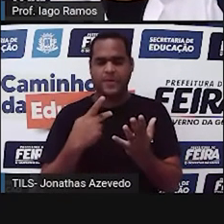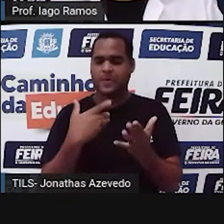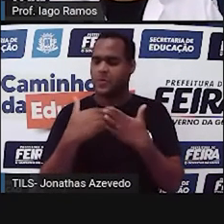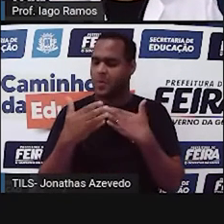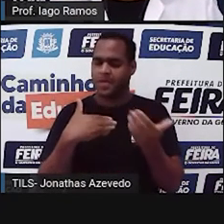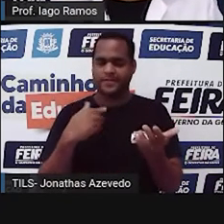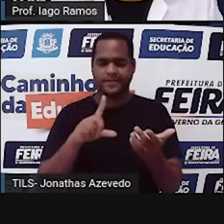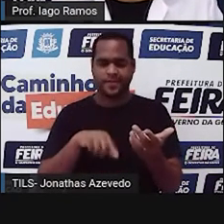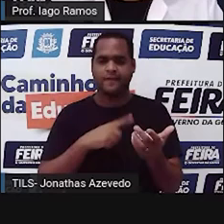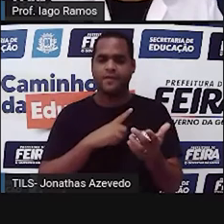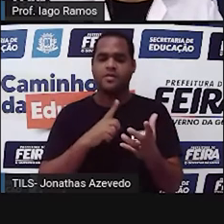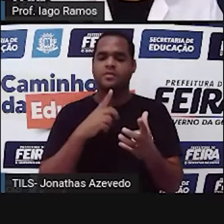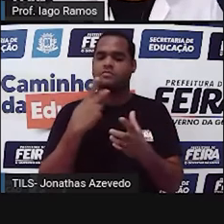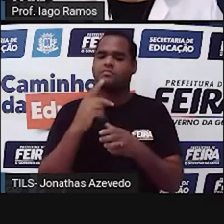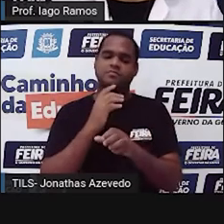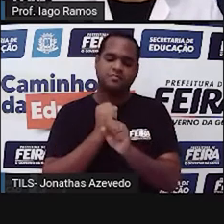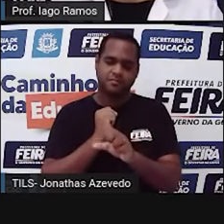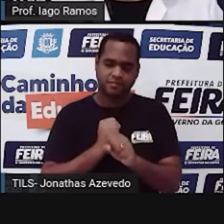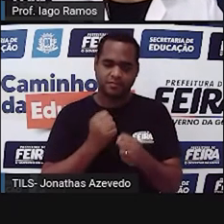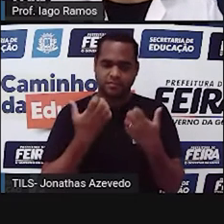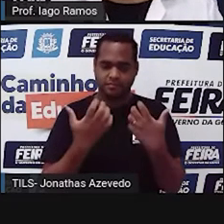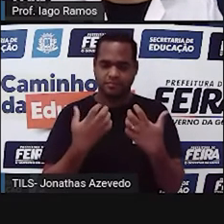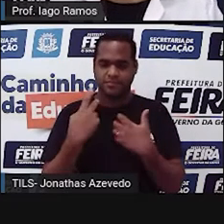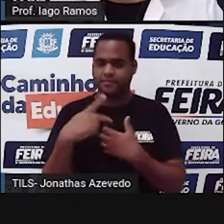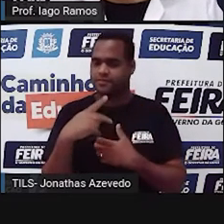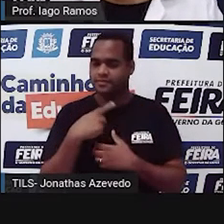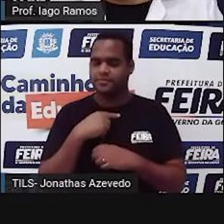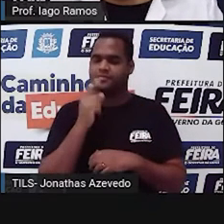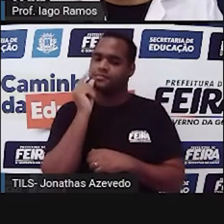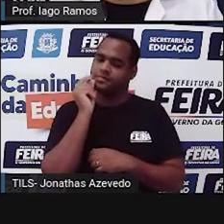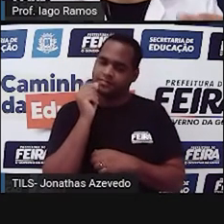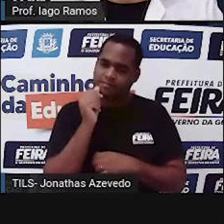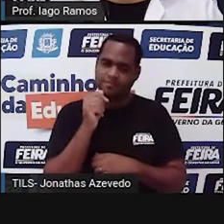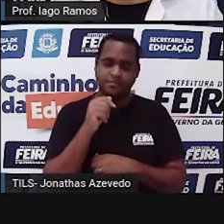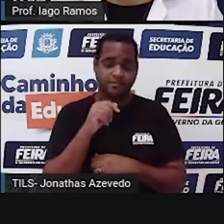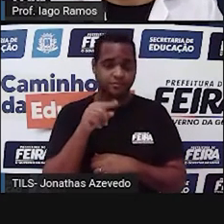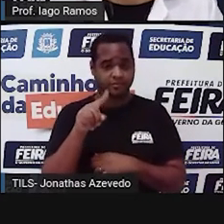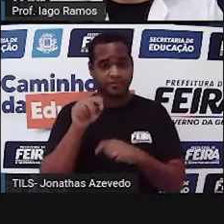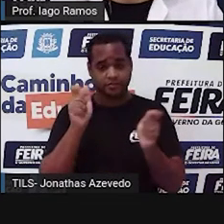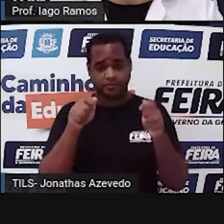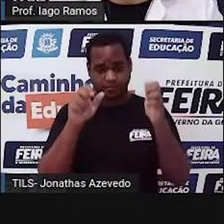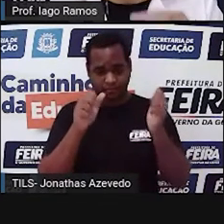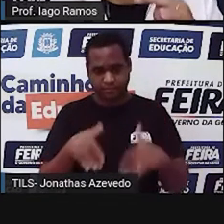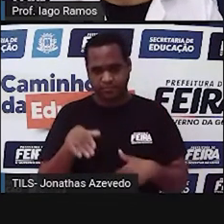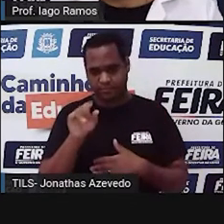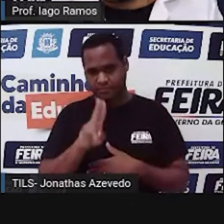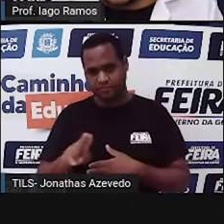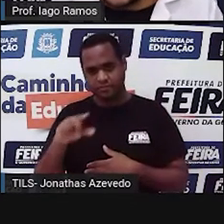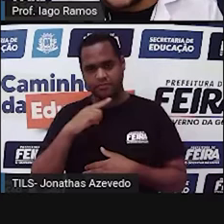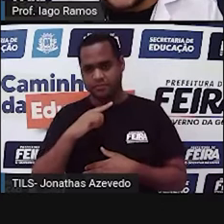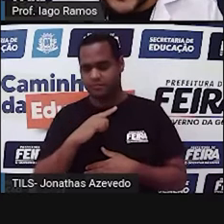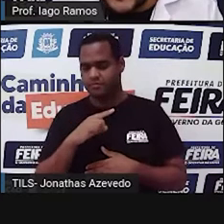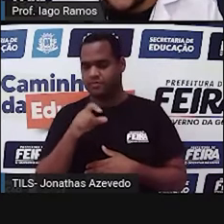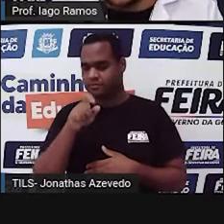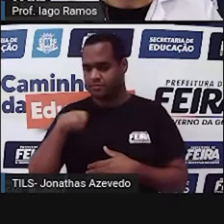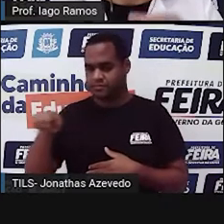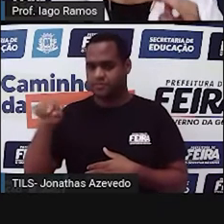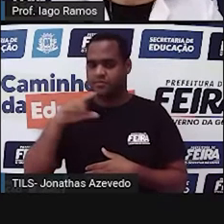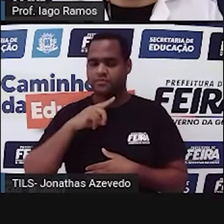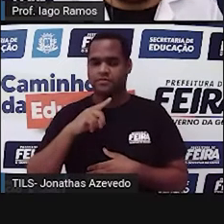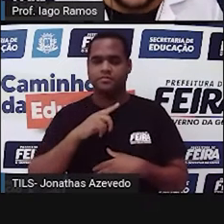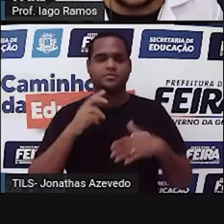à medida que você quiser, você pega a régua, o lápis, e usa isso para desenhar um retângulo, tá?